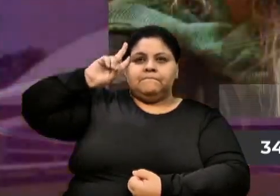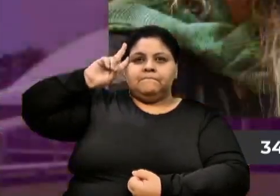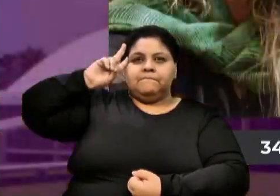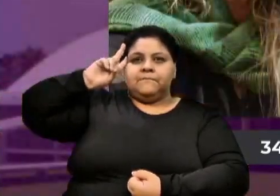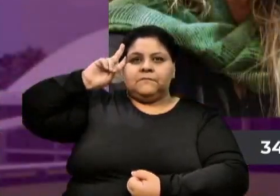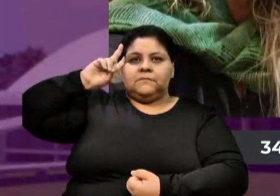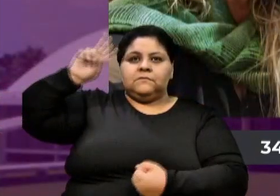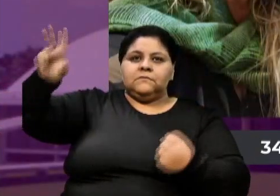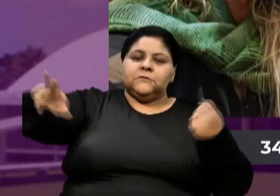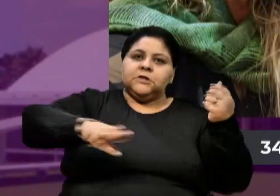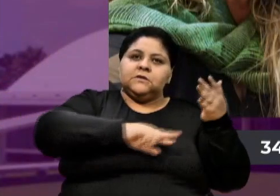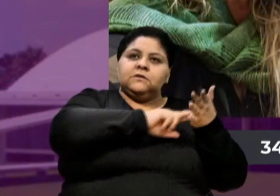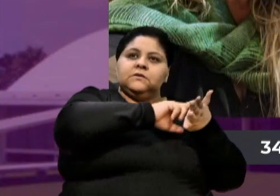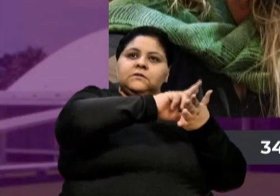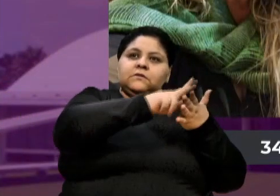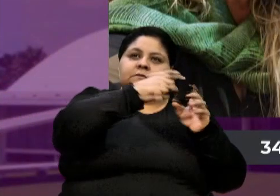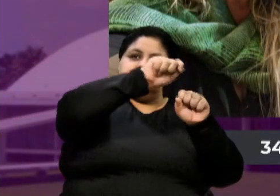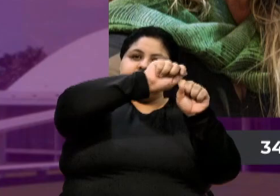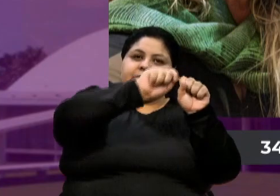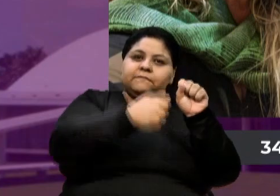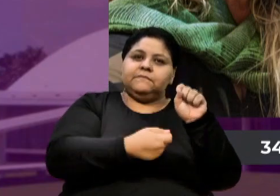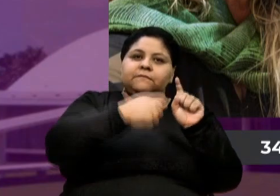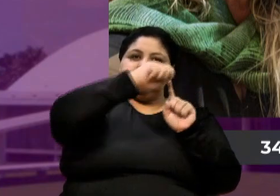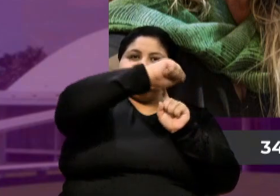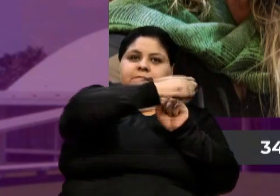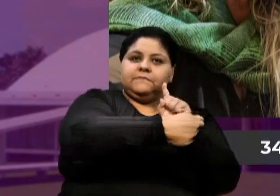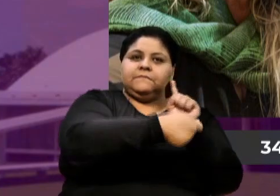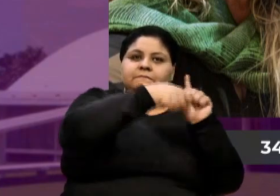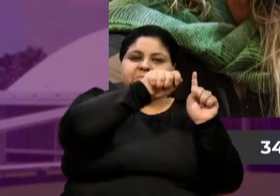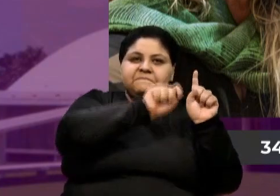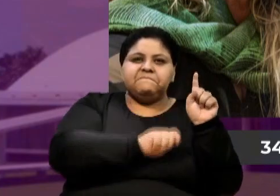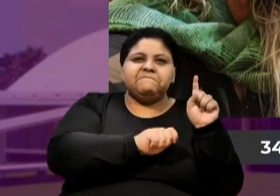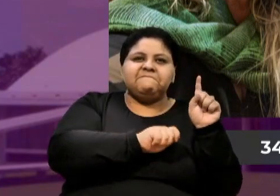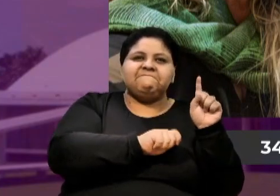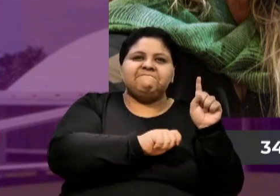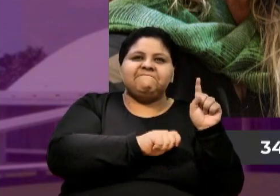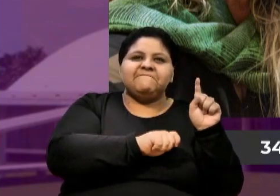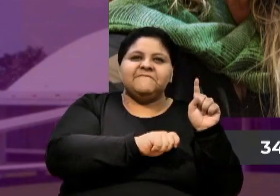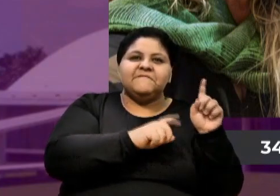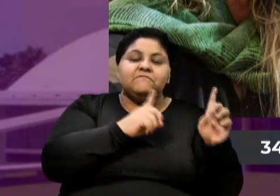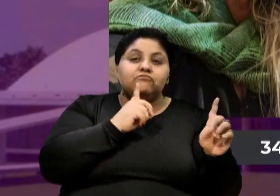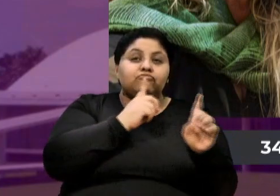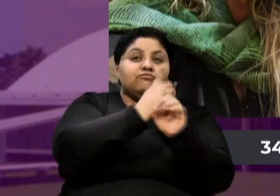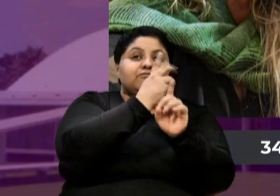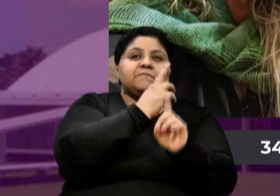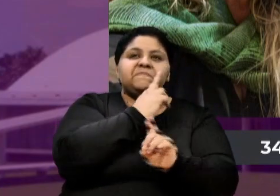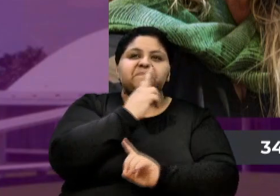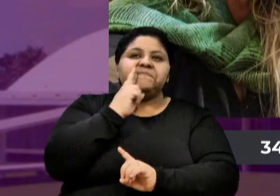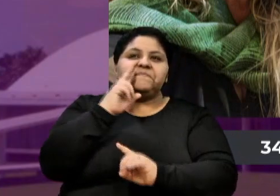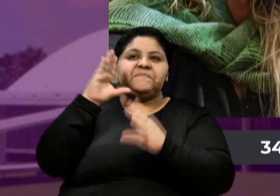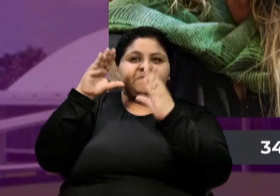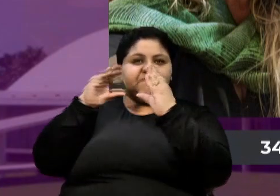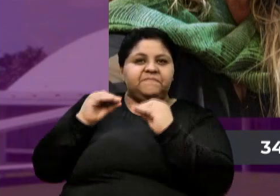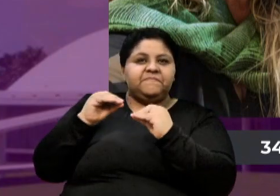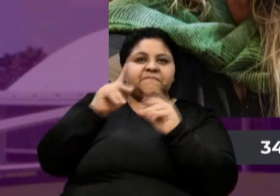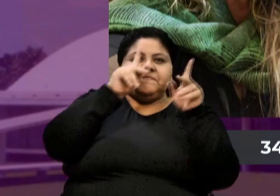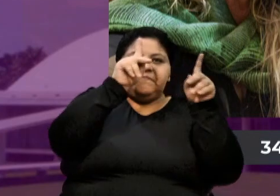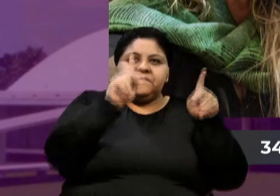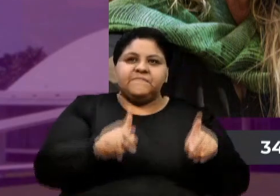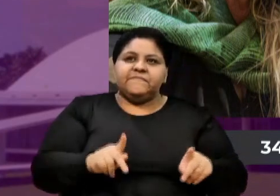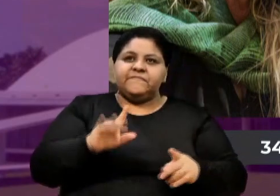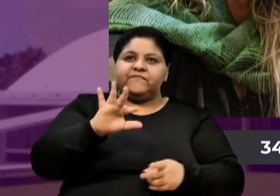nos encontramos em um restaurante à noite, com esta pessoa que é a